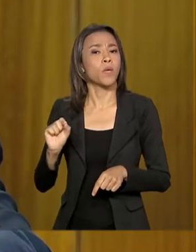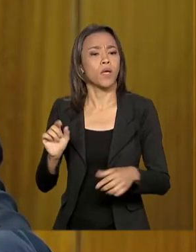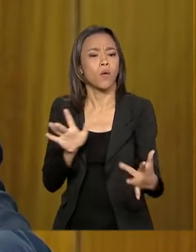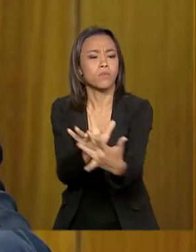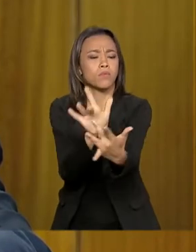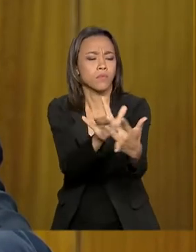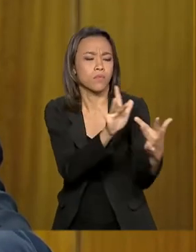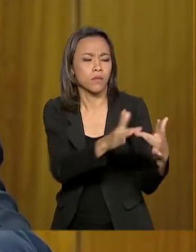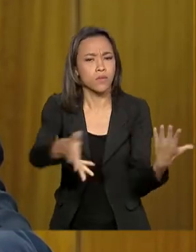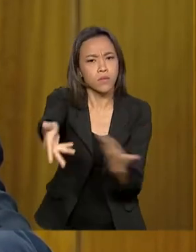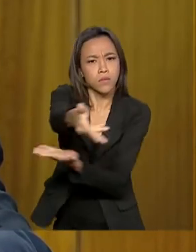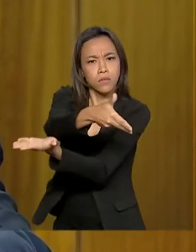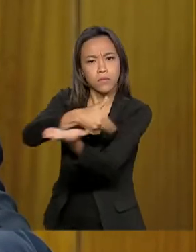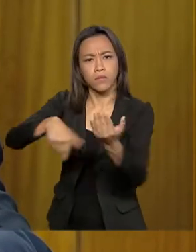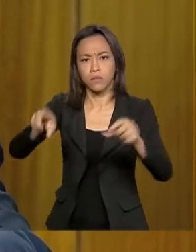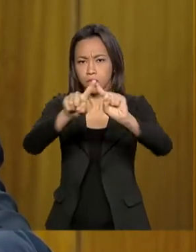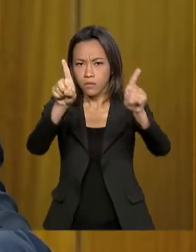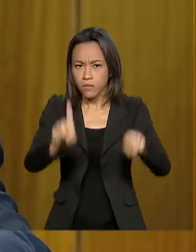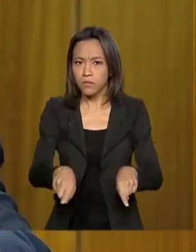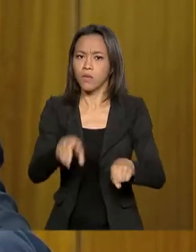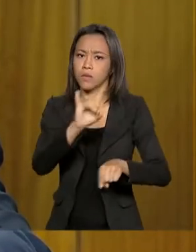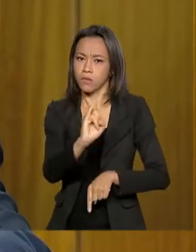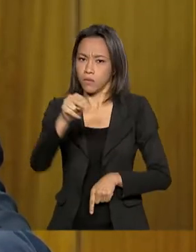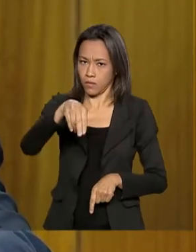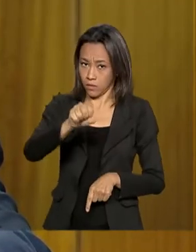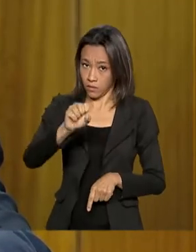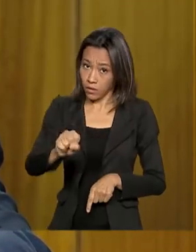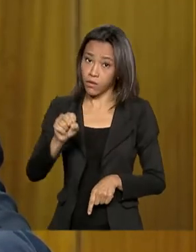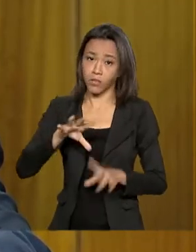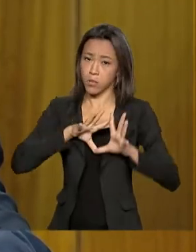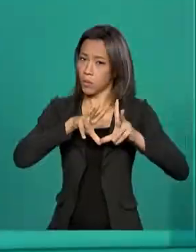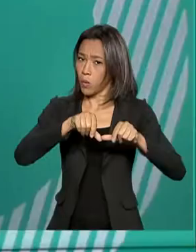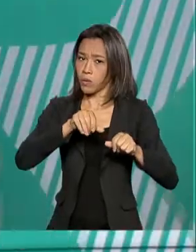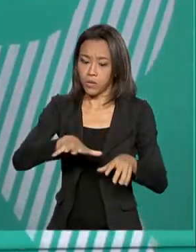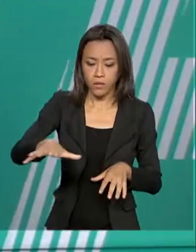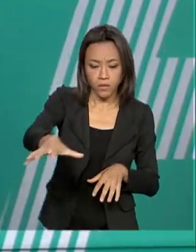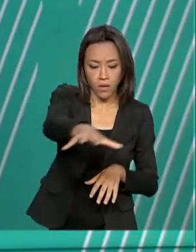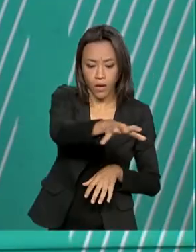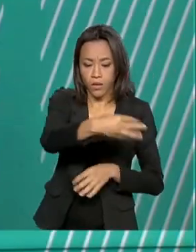funcionário do INSS, com o corpo técnico do INSS, com todo o setor previdenciário.